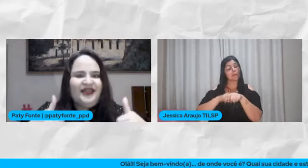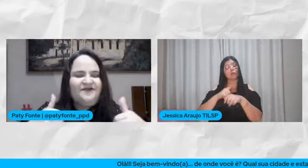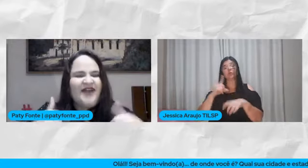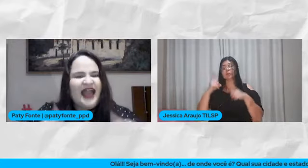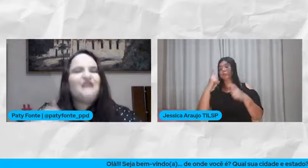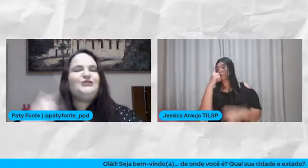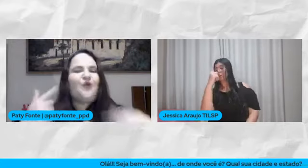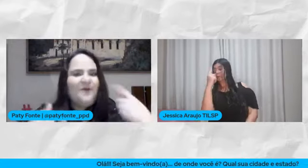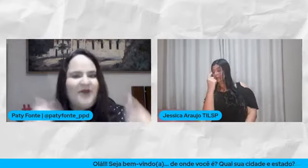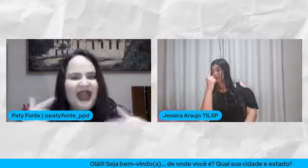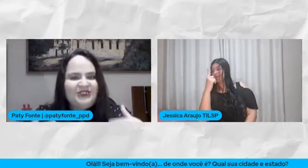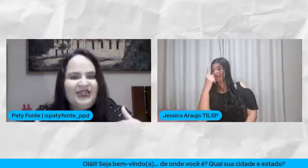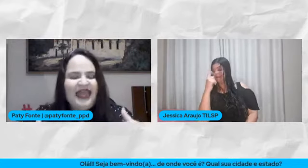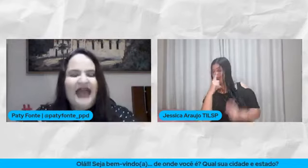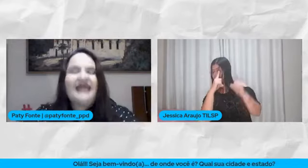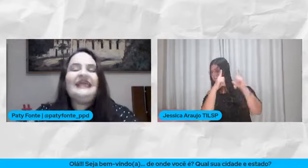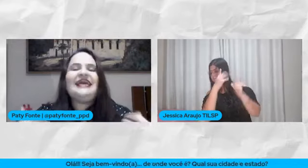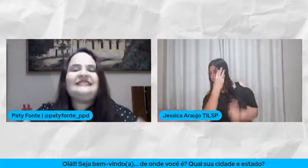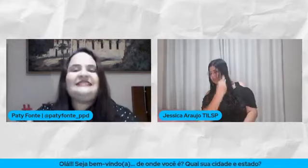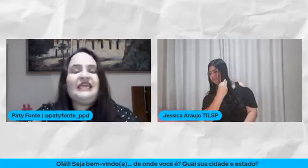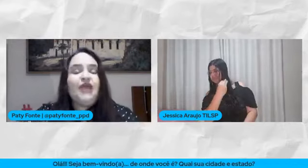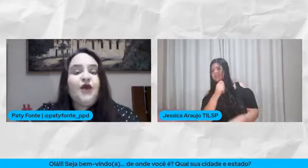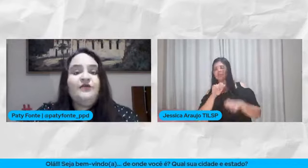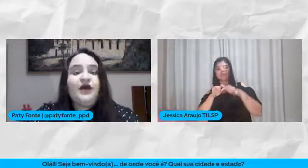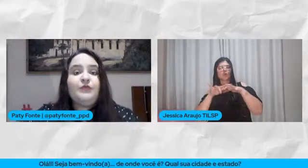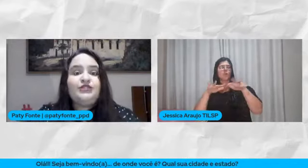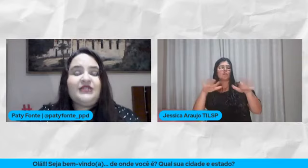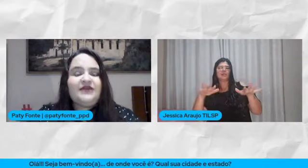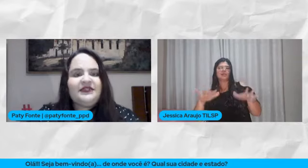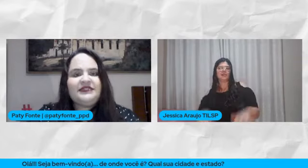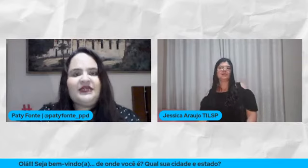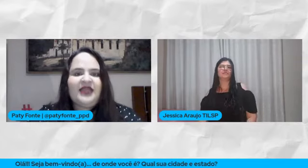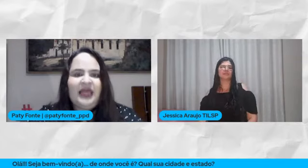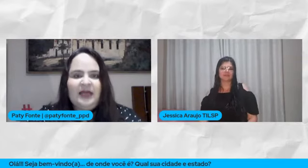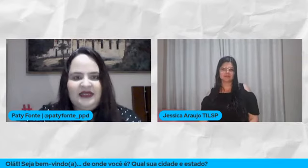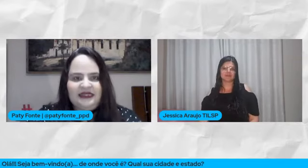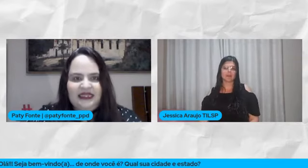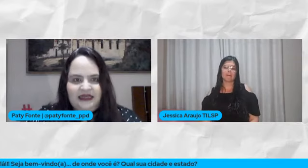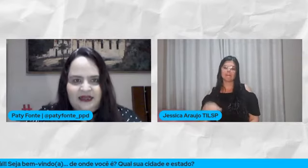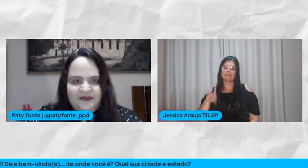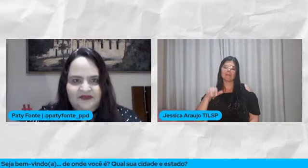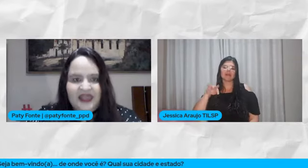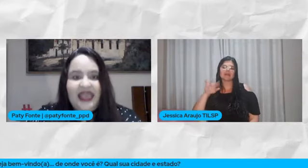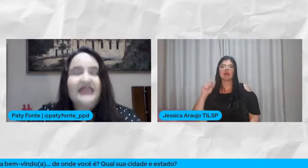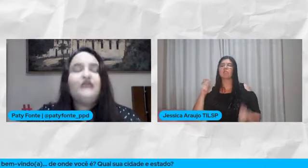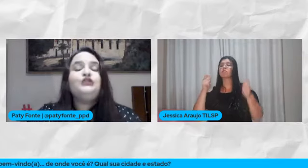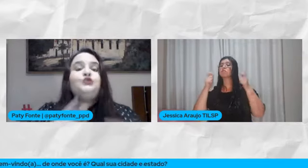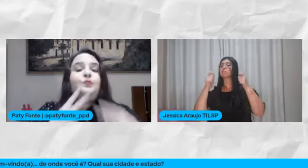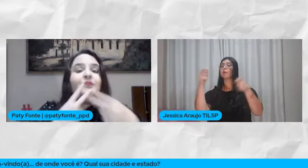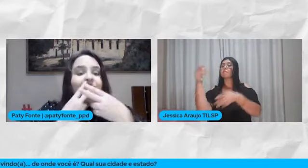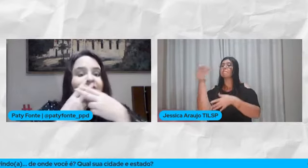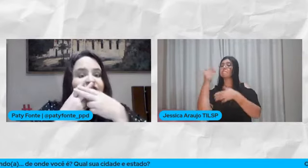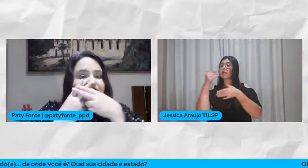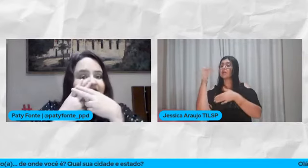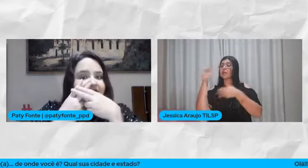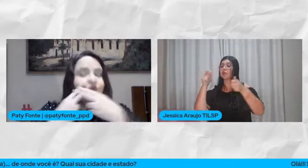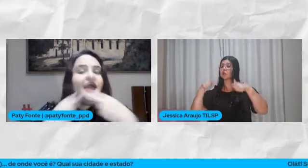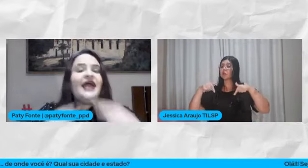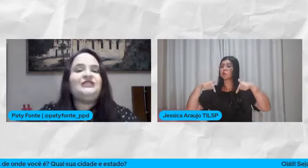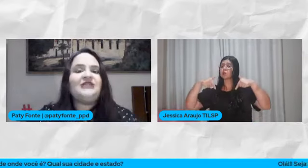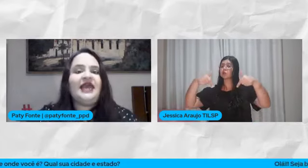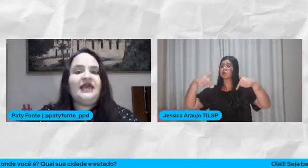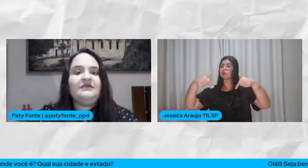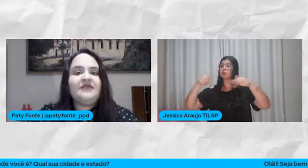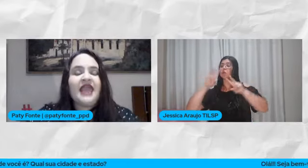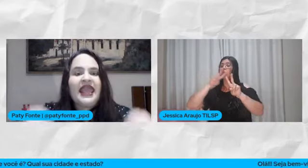De fotografar De compartilhar E assim Vamos levantando Aquela bandeira E subindo a hashtag